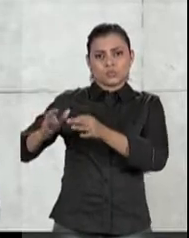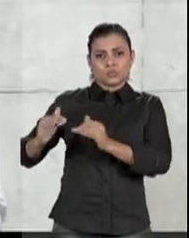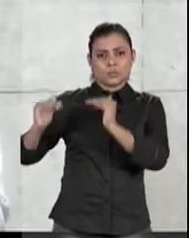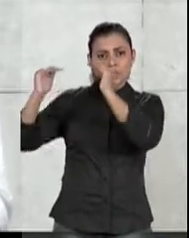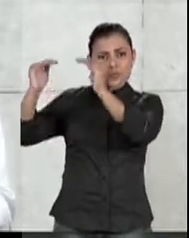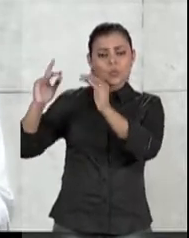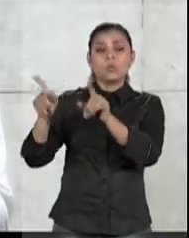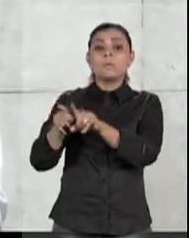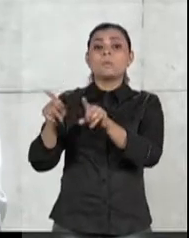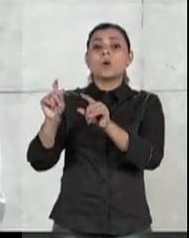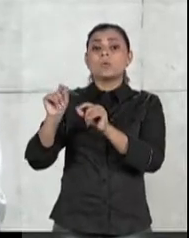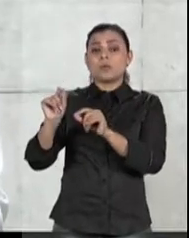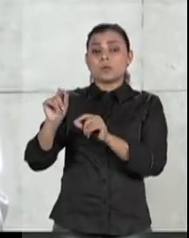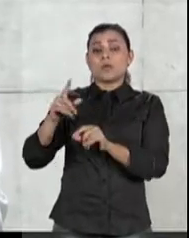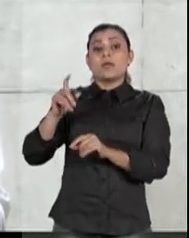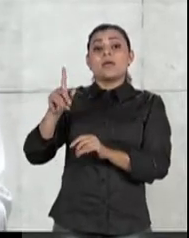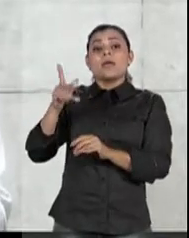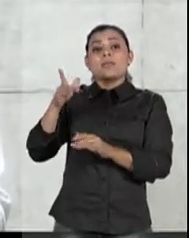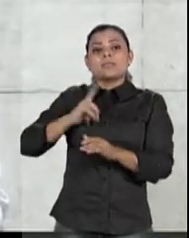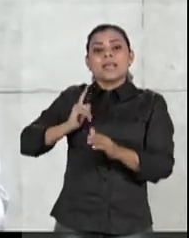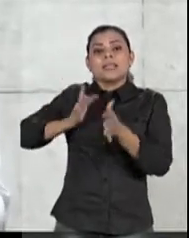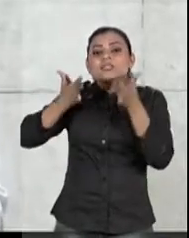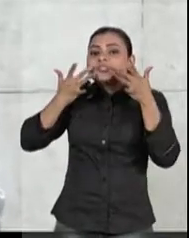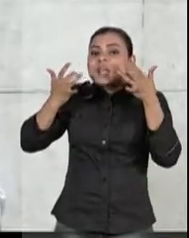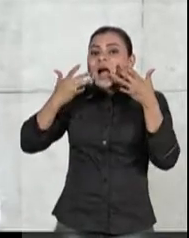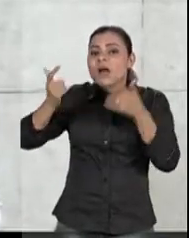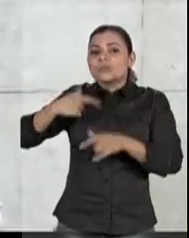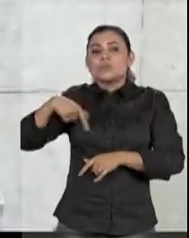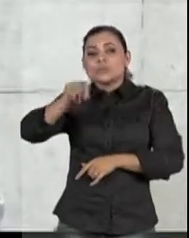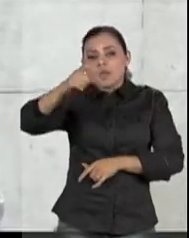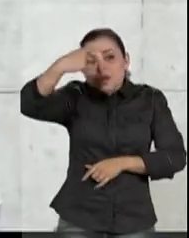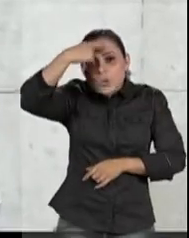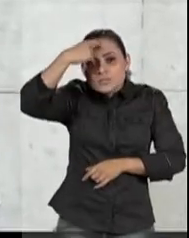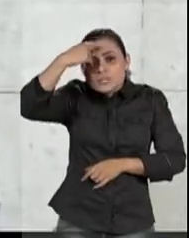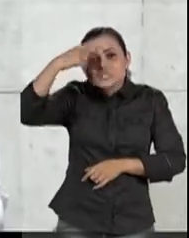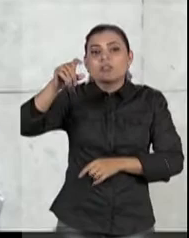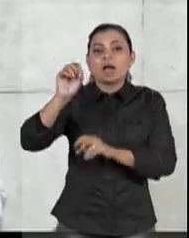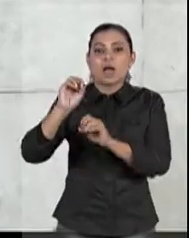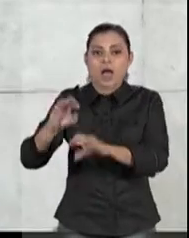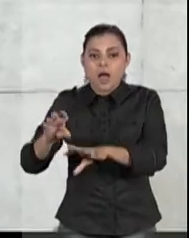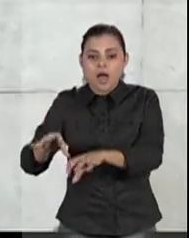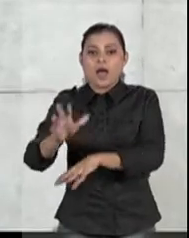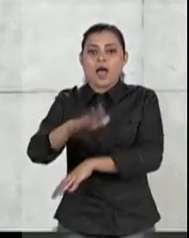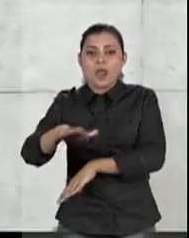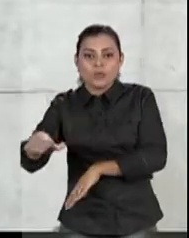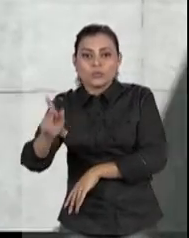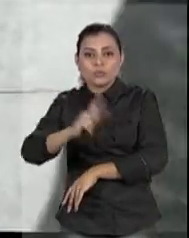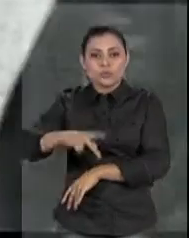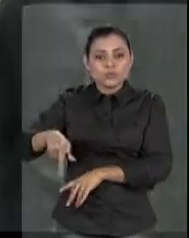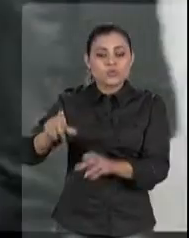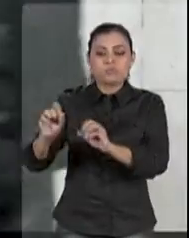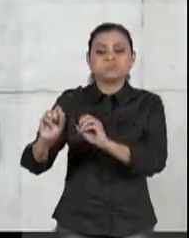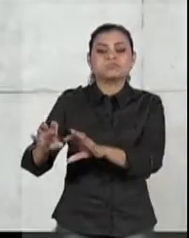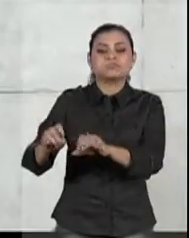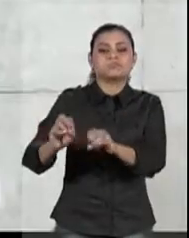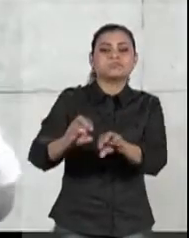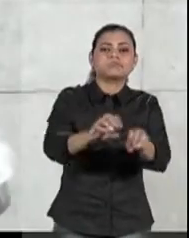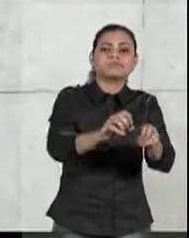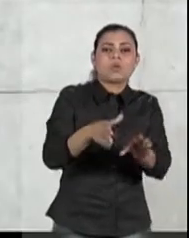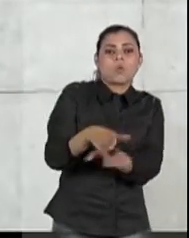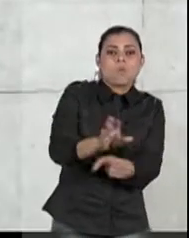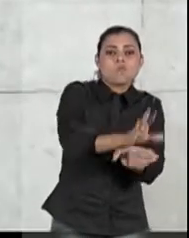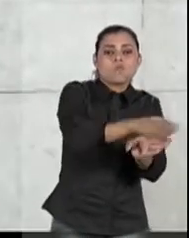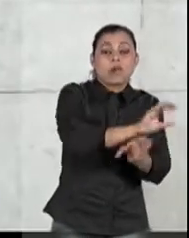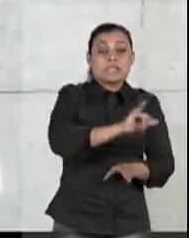públicas a partir de uma peça de teatro que conscientiza crianças, professores, sobre como reagir em casos de se